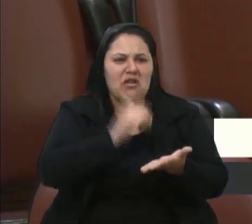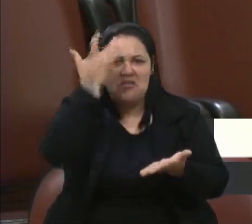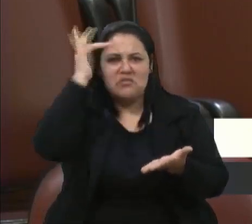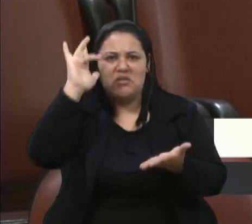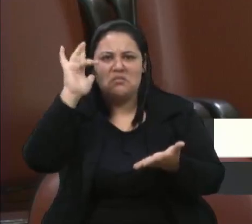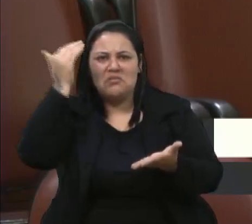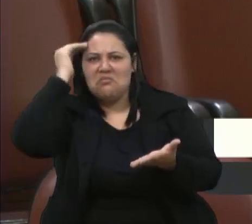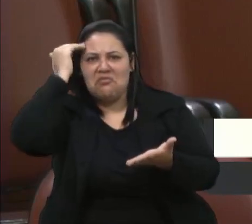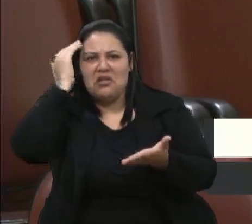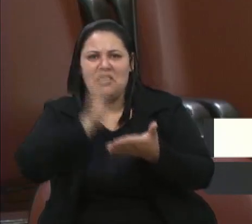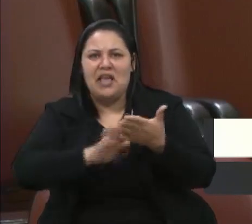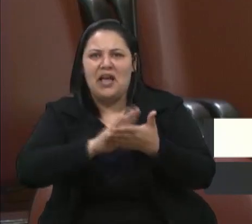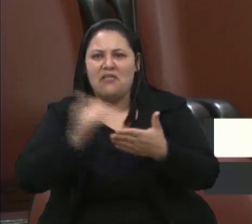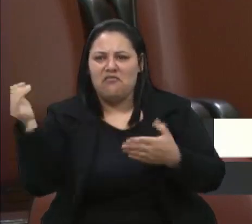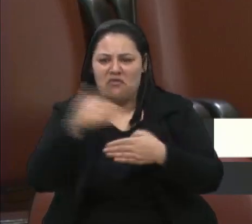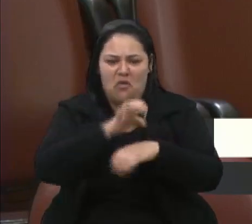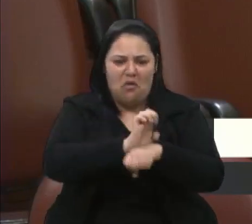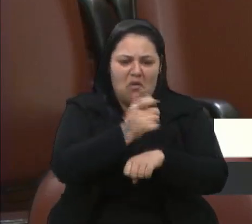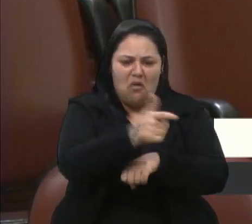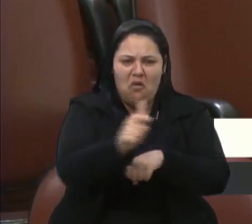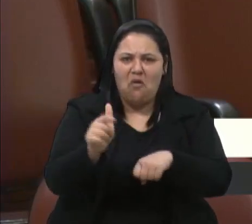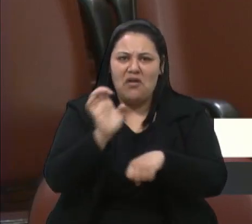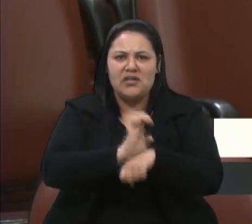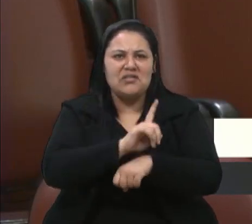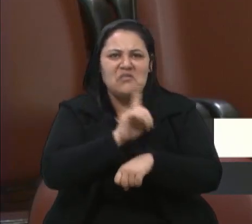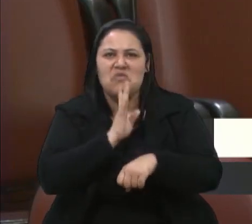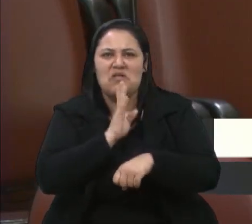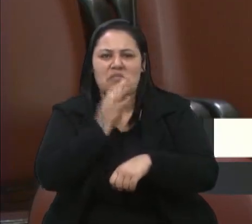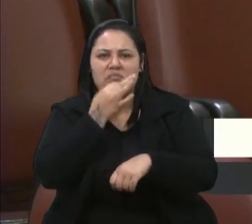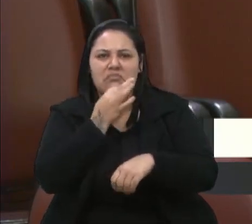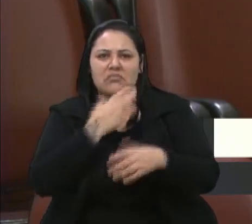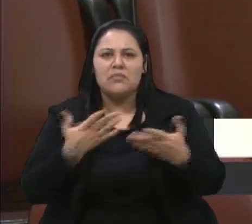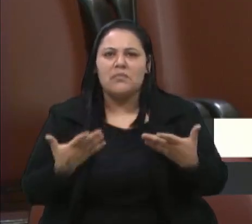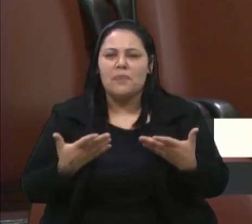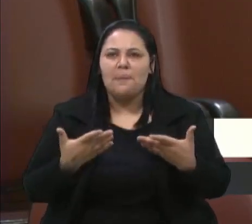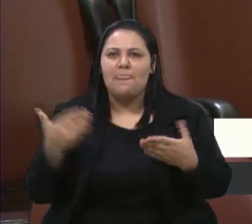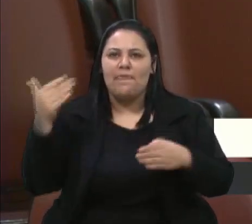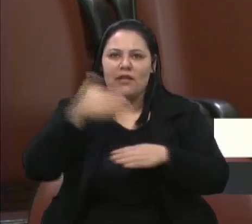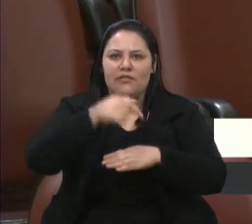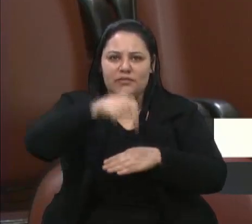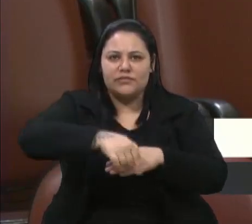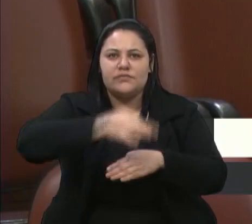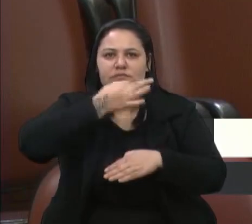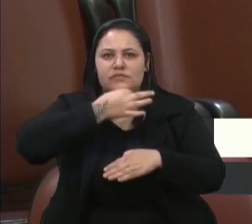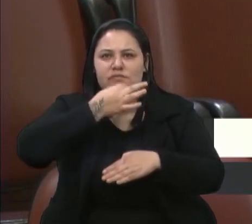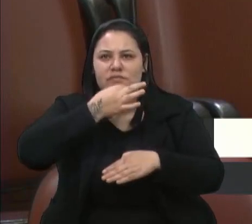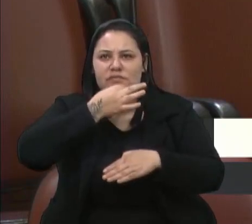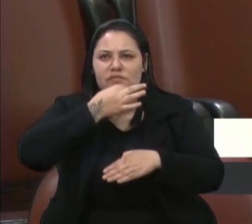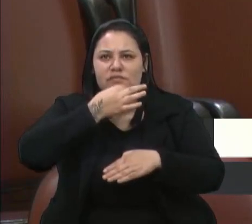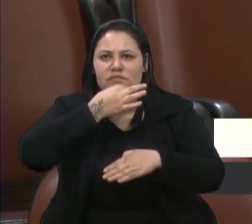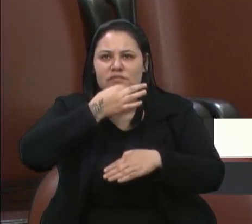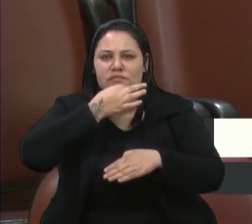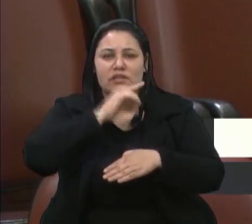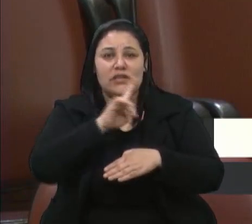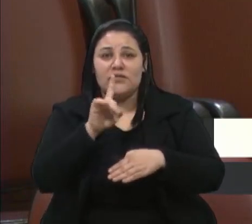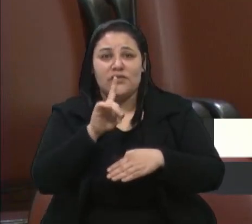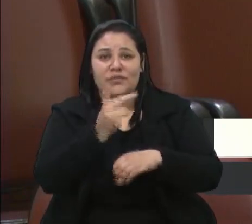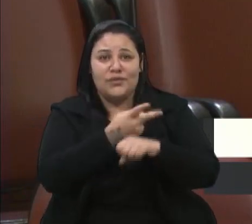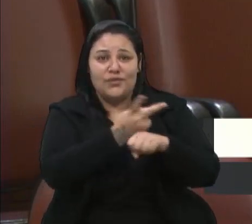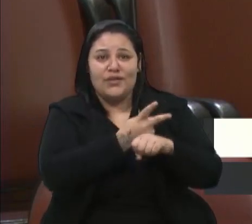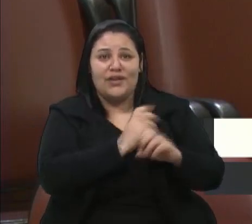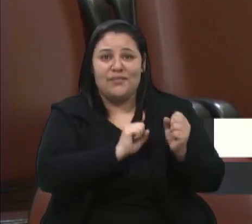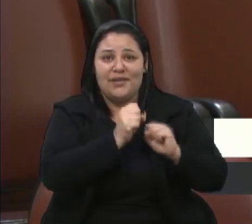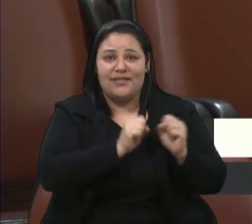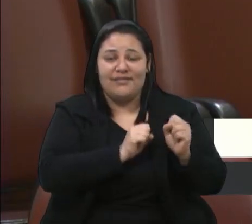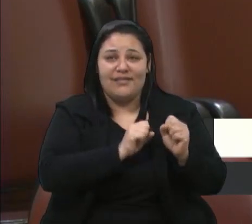veio de outro estado, não conhece a nossa cidade. Ela veio aqui em Caxias do Sul, não batendo o pedido de emprego, ela veio para prestar uma